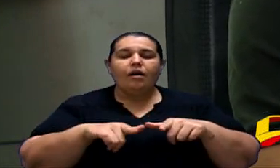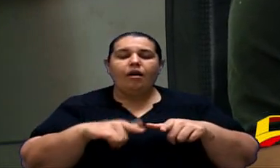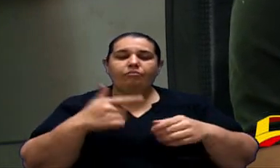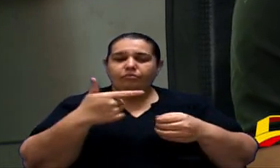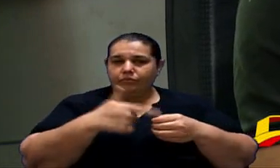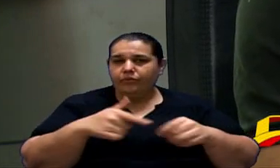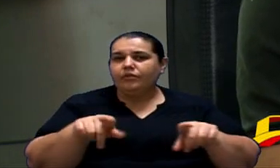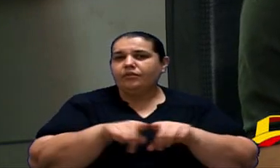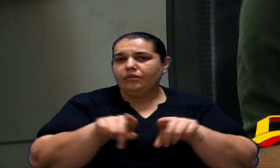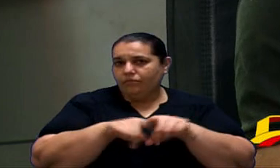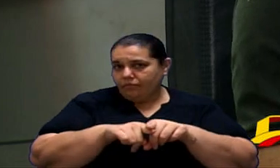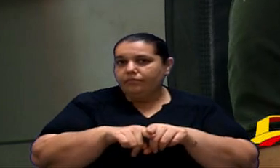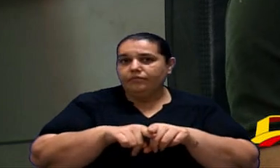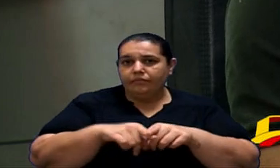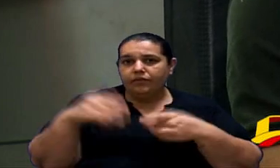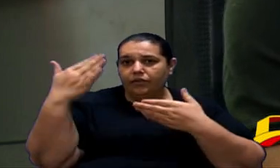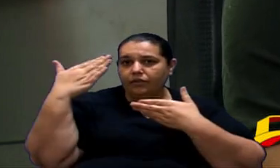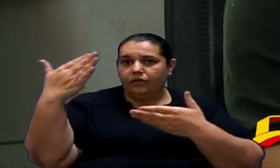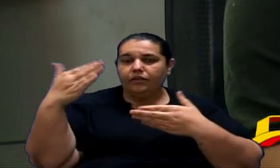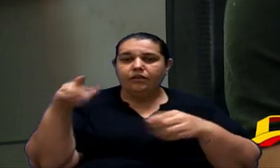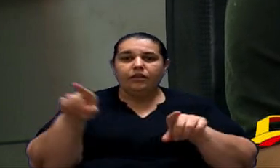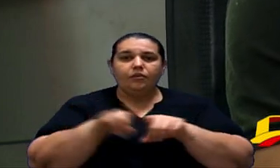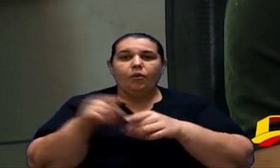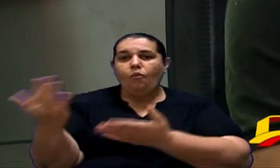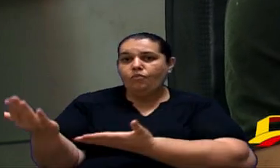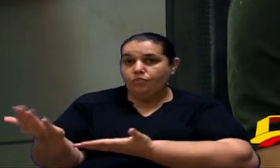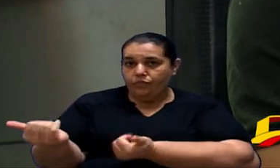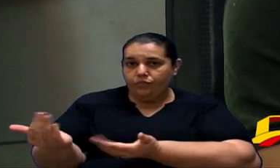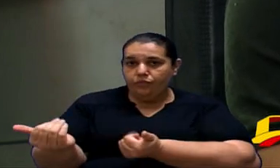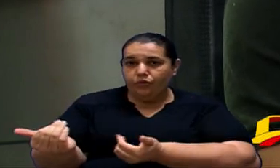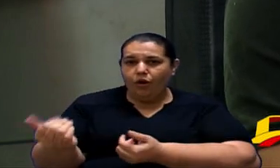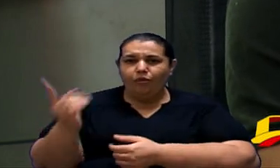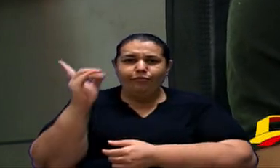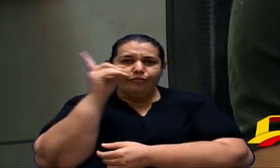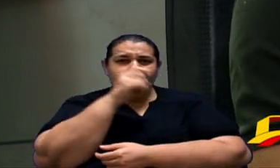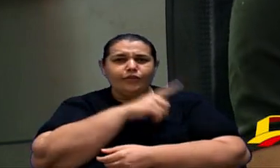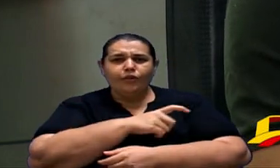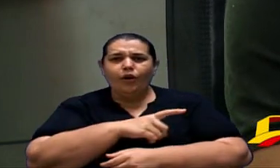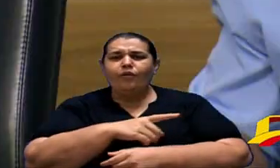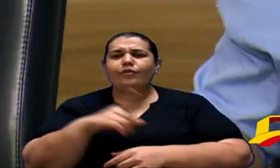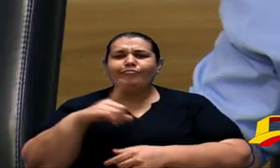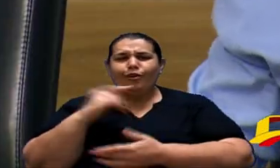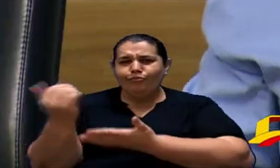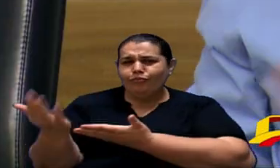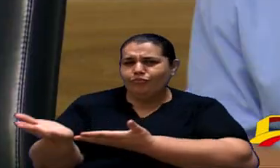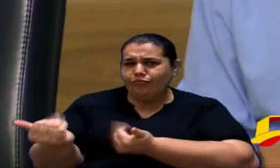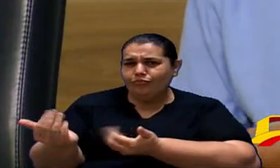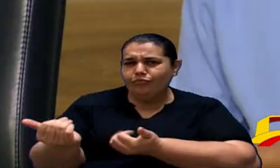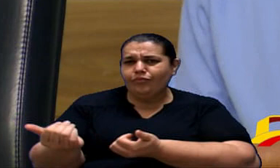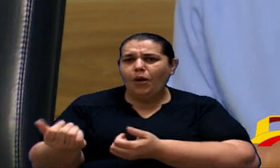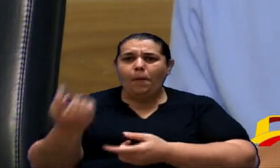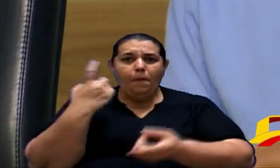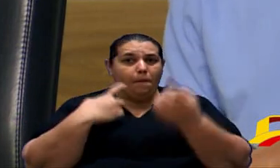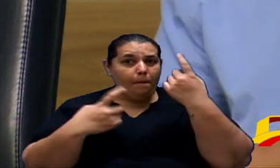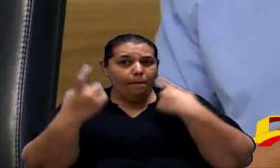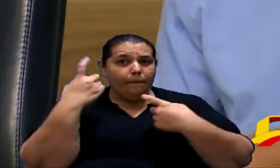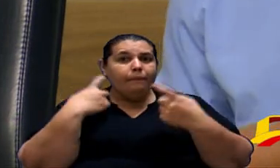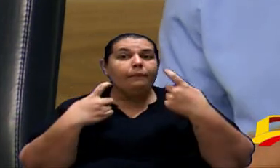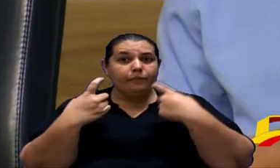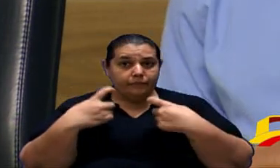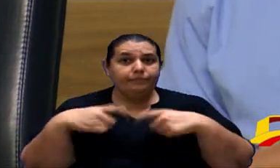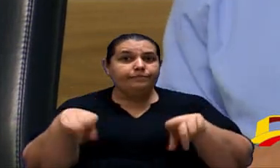Gostaria de agradecer também por conta de um jovem, que é tão difícil você ter um jovem que está preocupado com